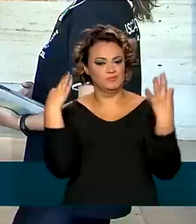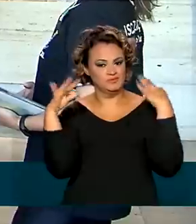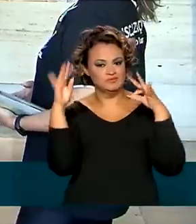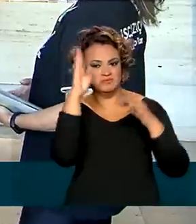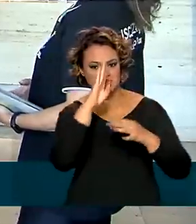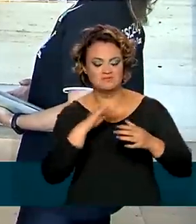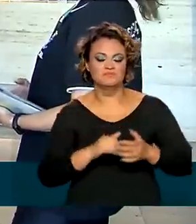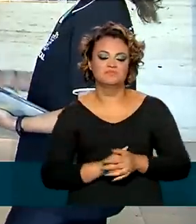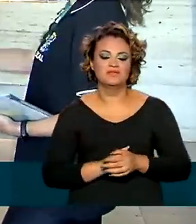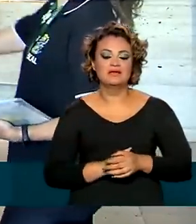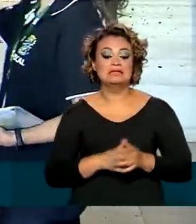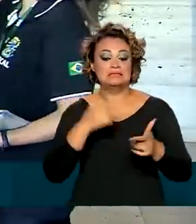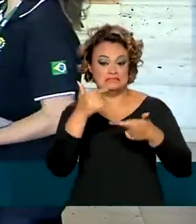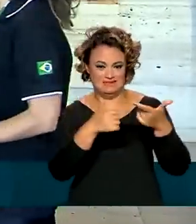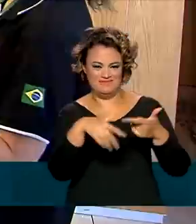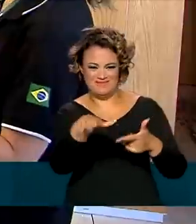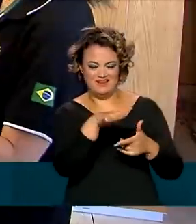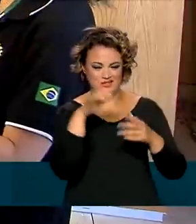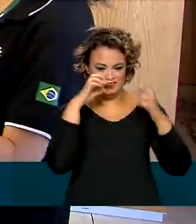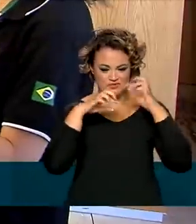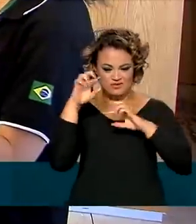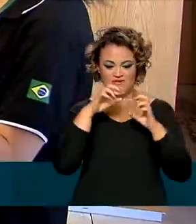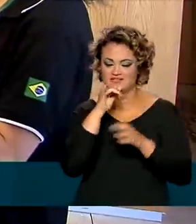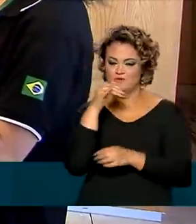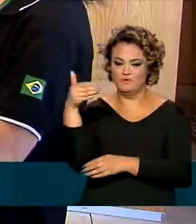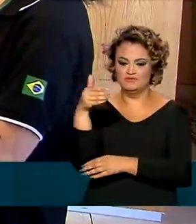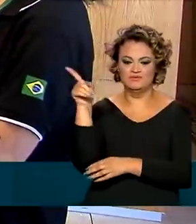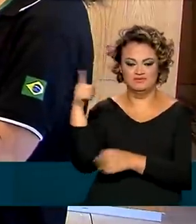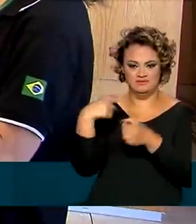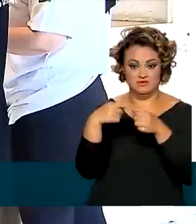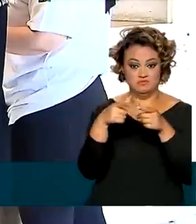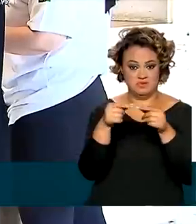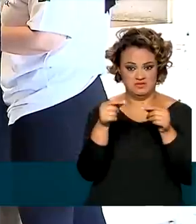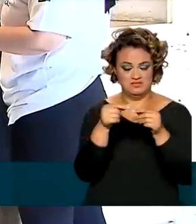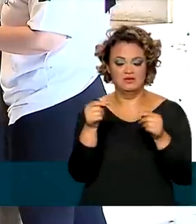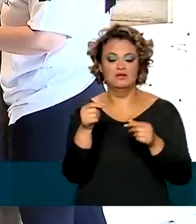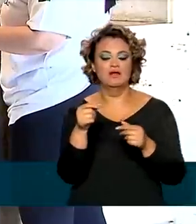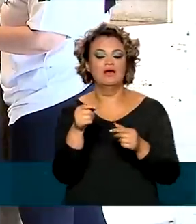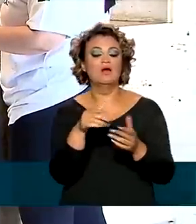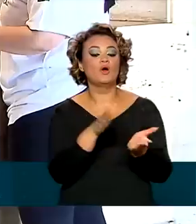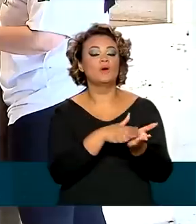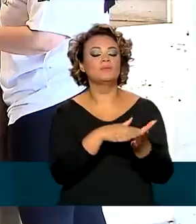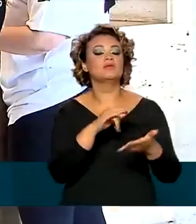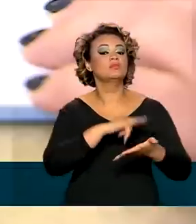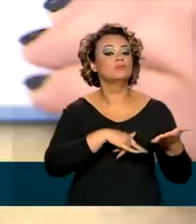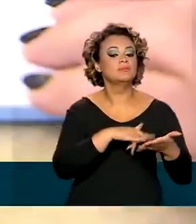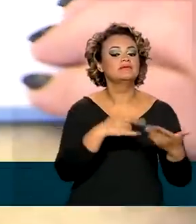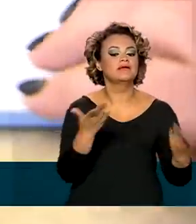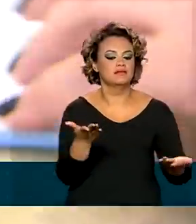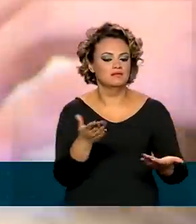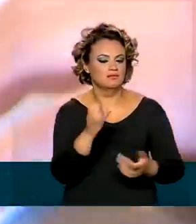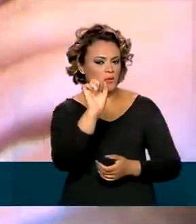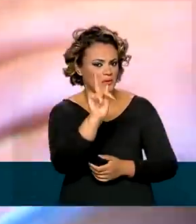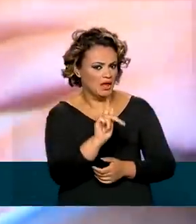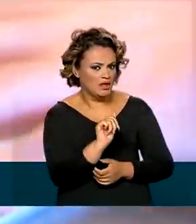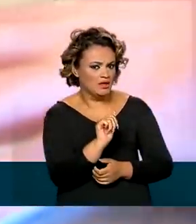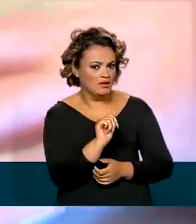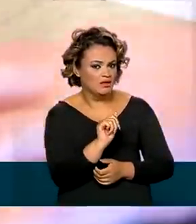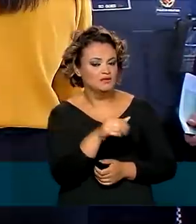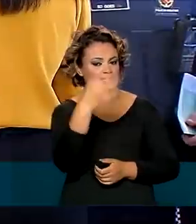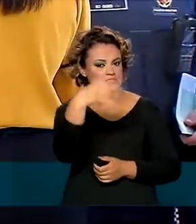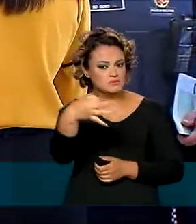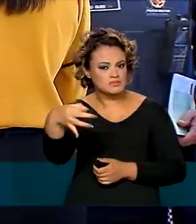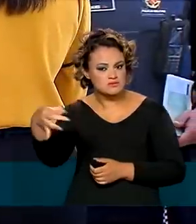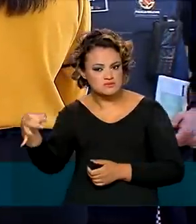Brasil. Nas ações de vistorias, como neste hotel em Brasília, são cobrados documentos para saber se o prestador